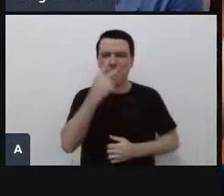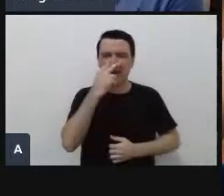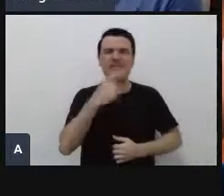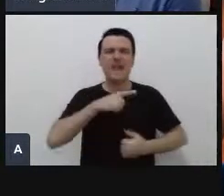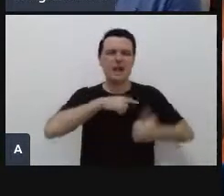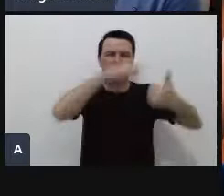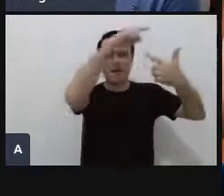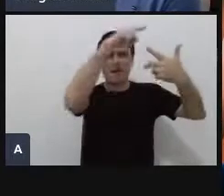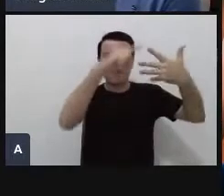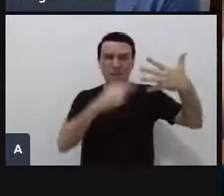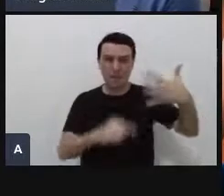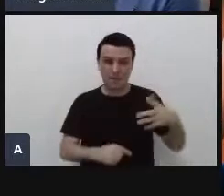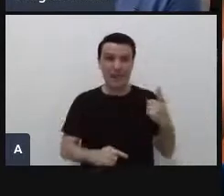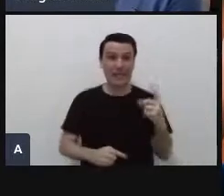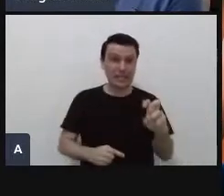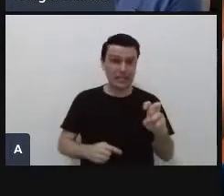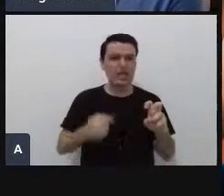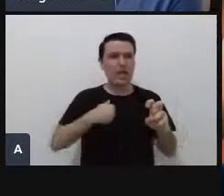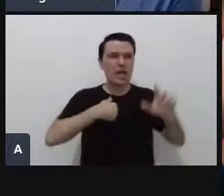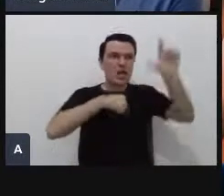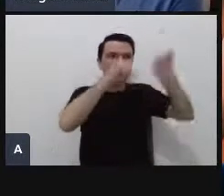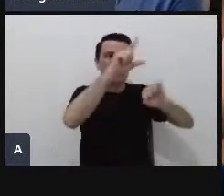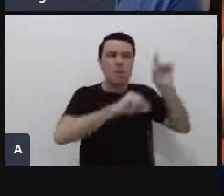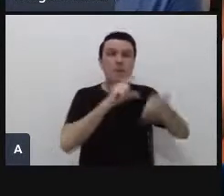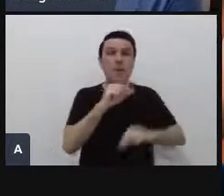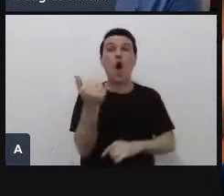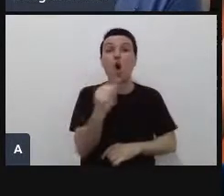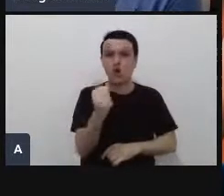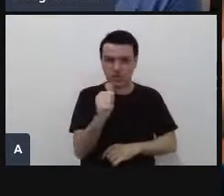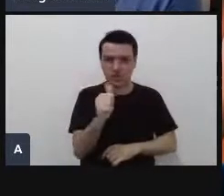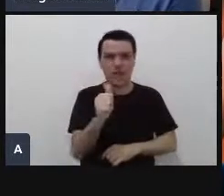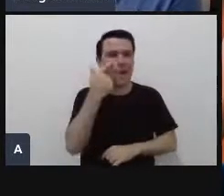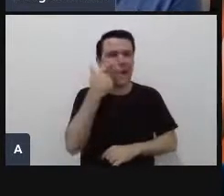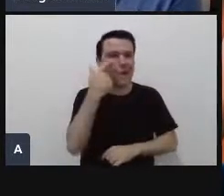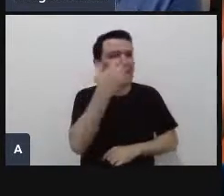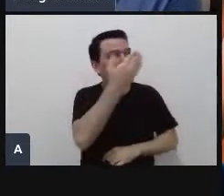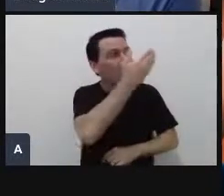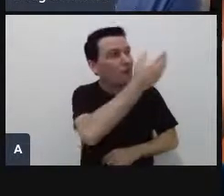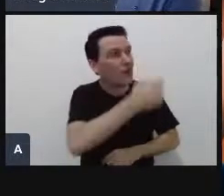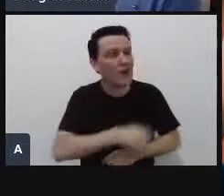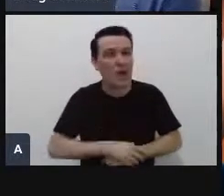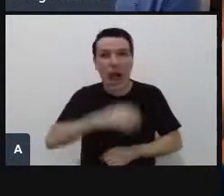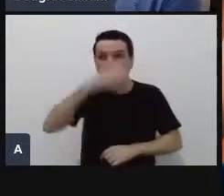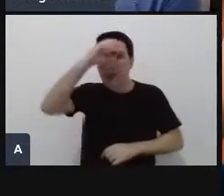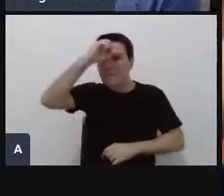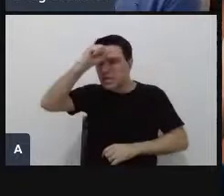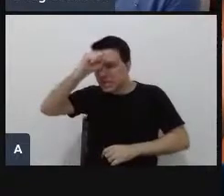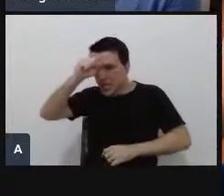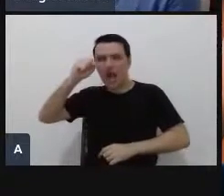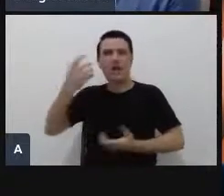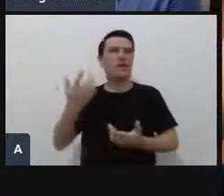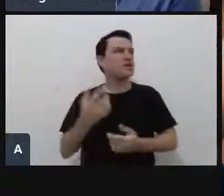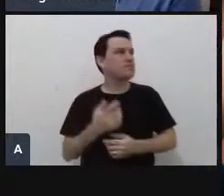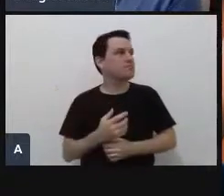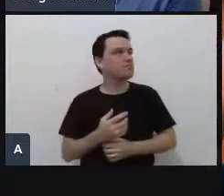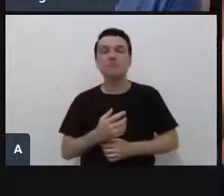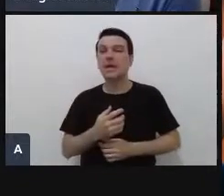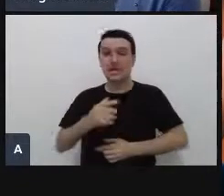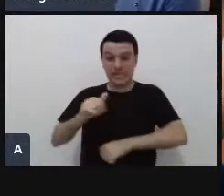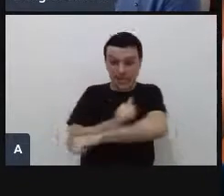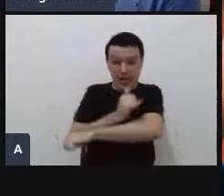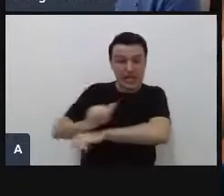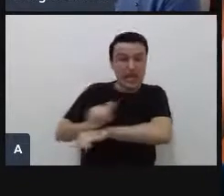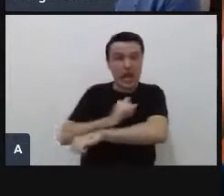trouxe só 11, olha lá o que esse ranking traz, aprendizagem ativa e estratégias de aprendizagem, é uma habilidade